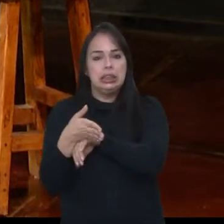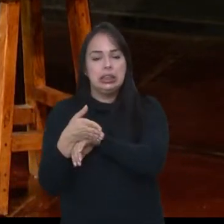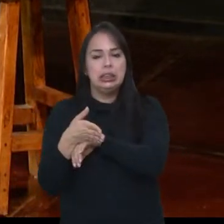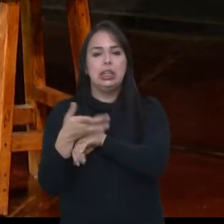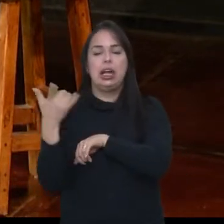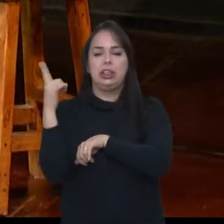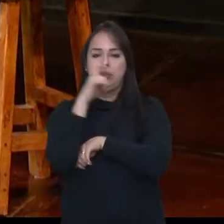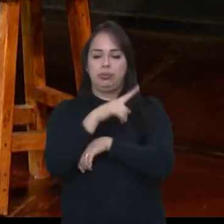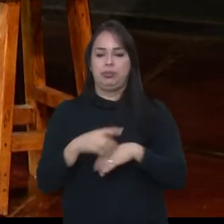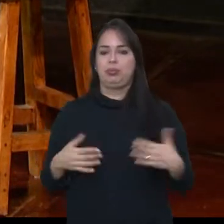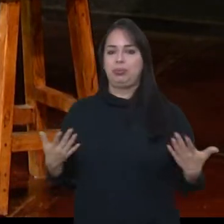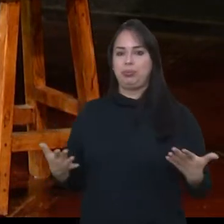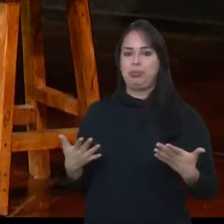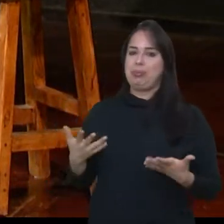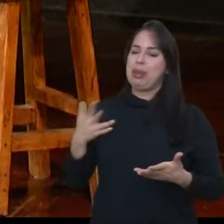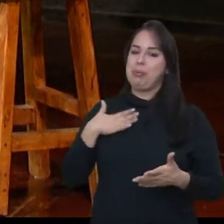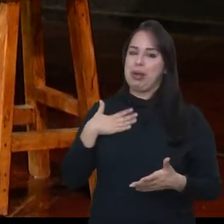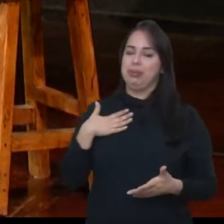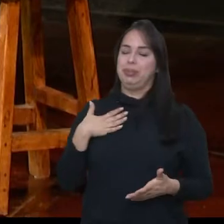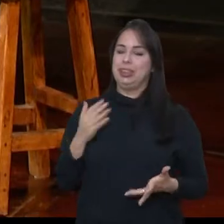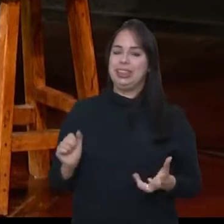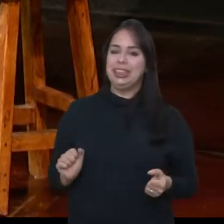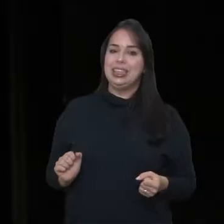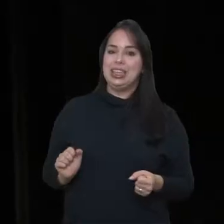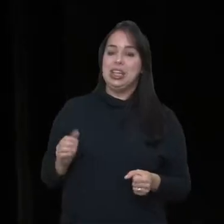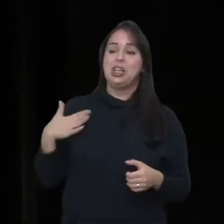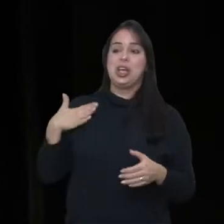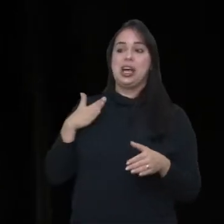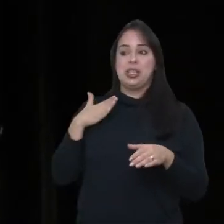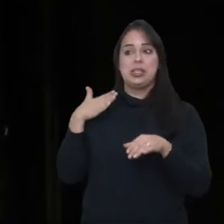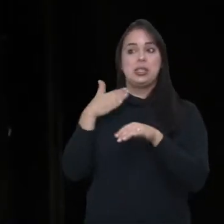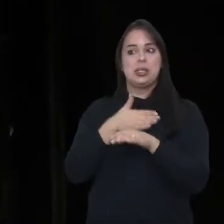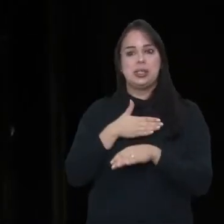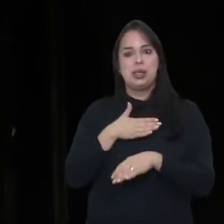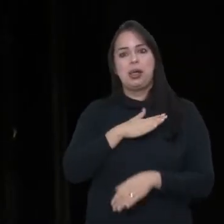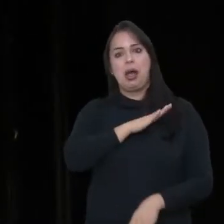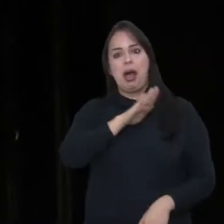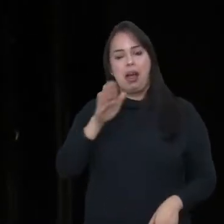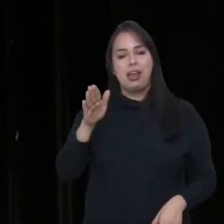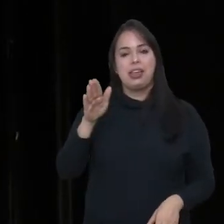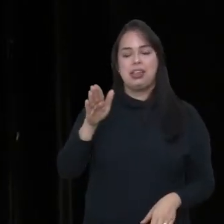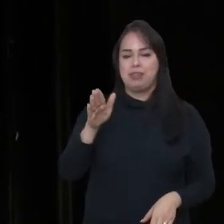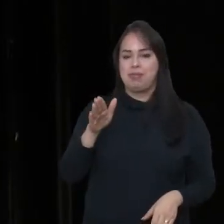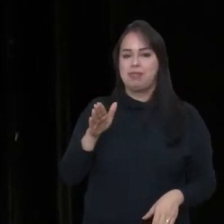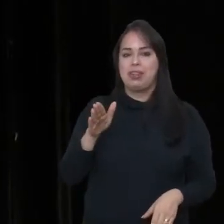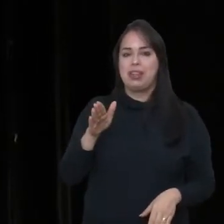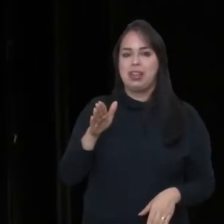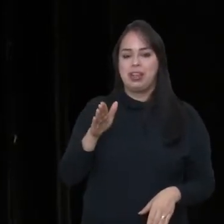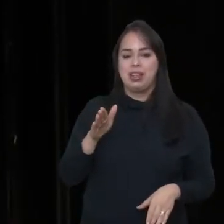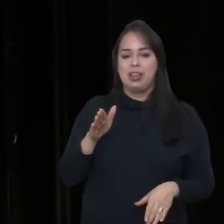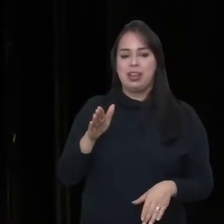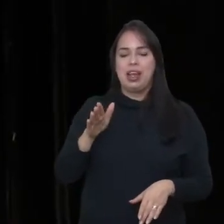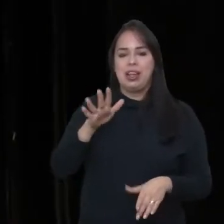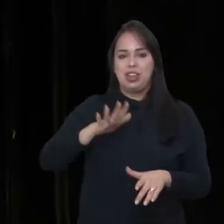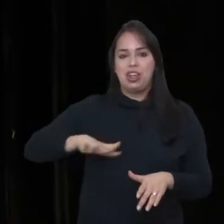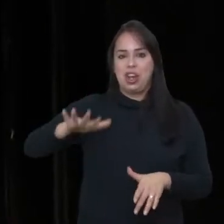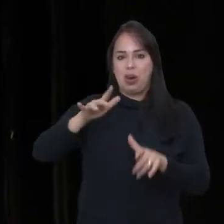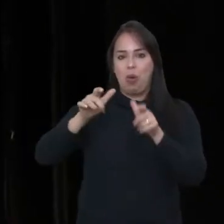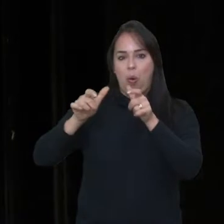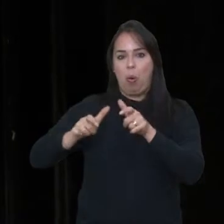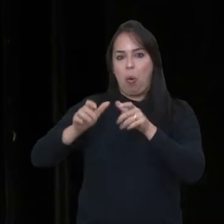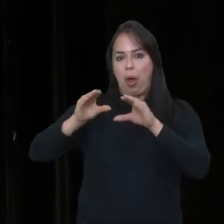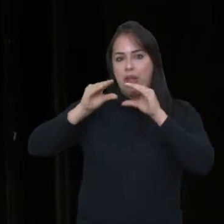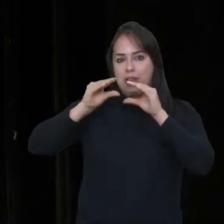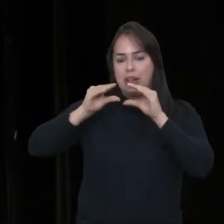tipo... O meu já teve uma vez que eu saí daqui, assim, fui de moto ainda, cheguei, era uma hamburgueria, assim, que